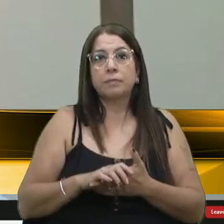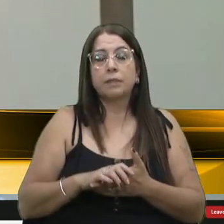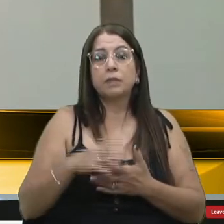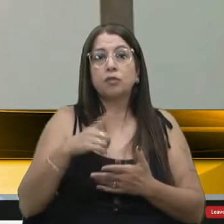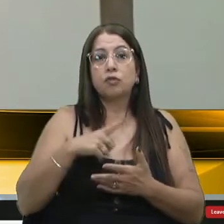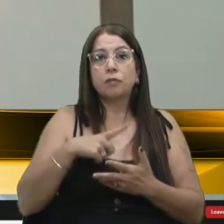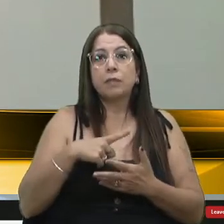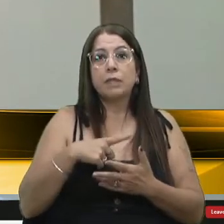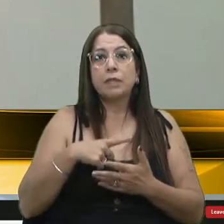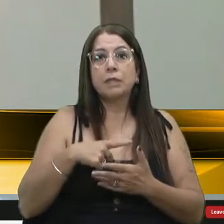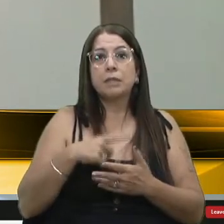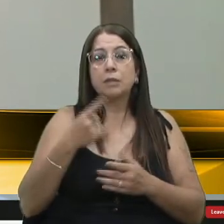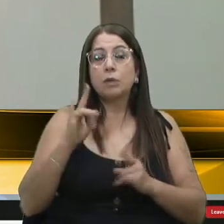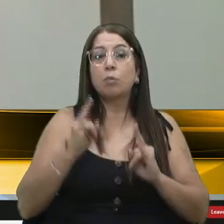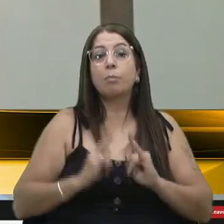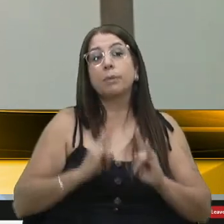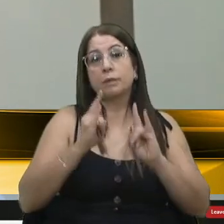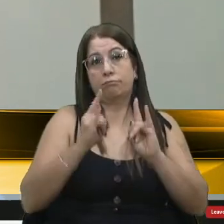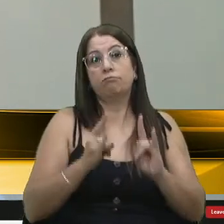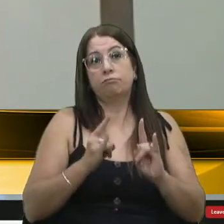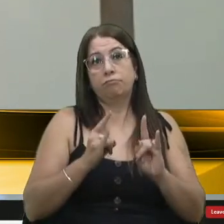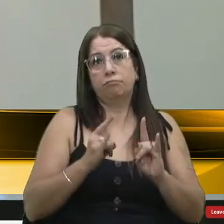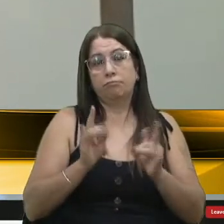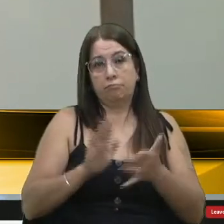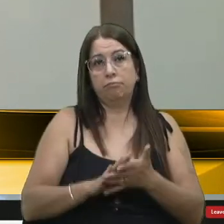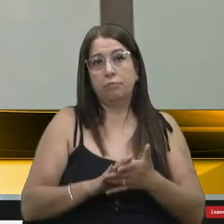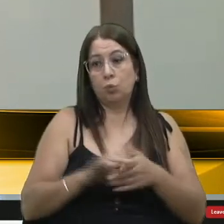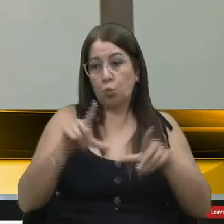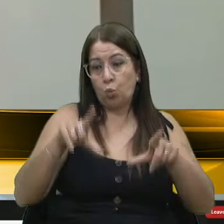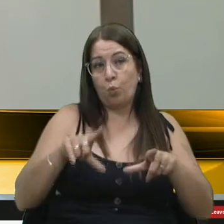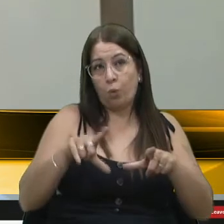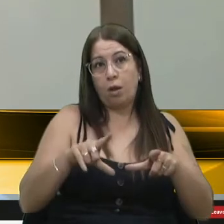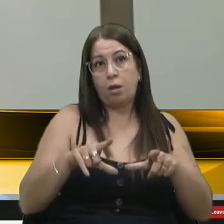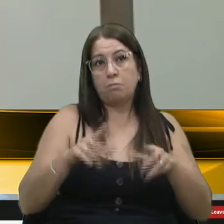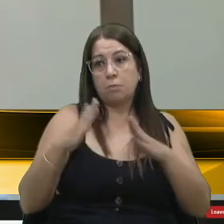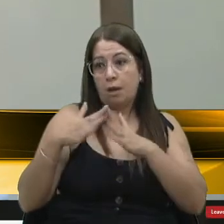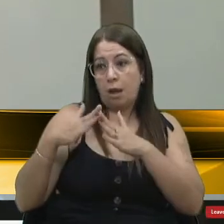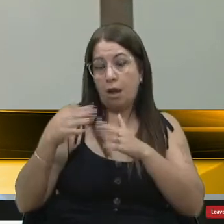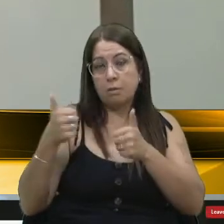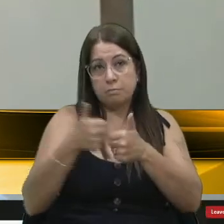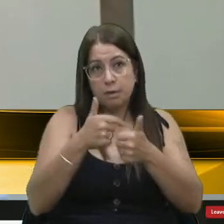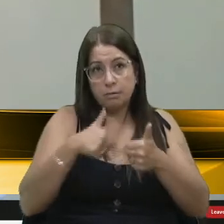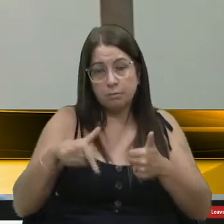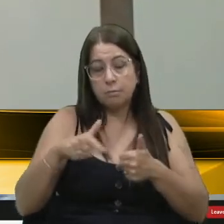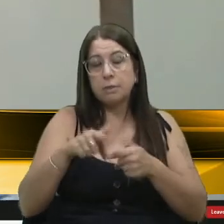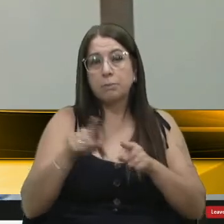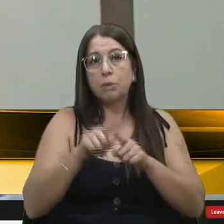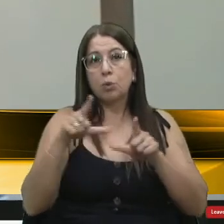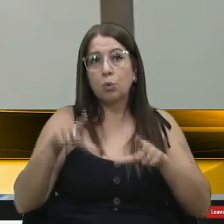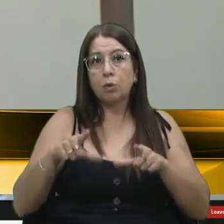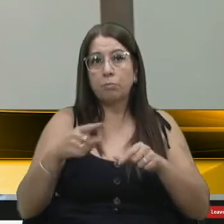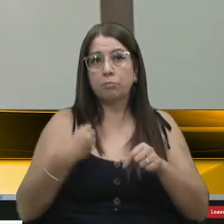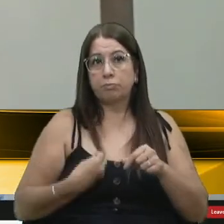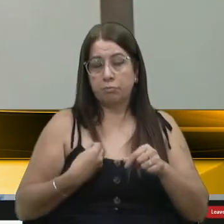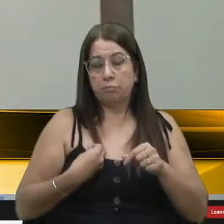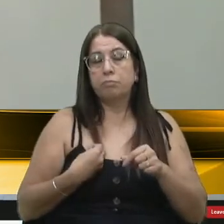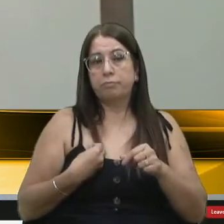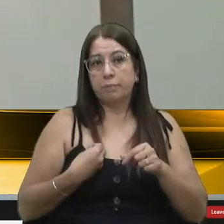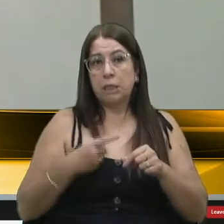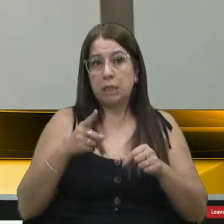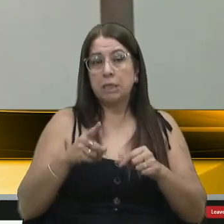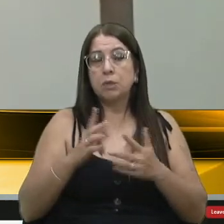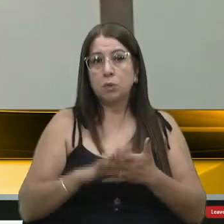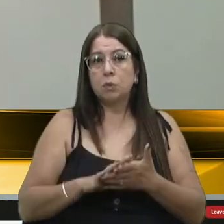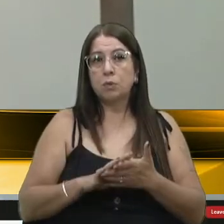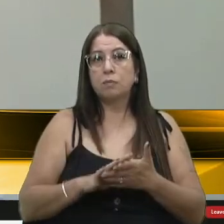tivessem o seu apartamento, né? Tivessem o seu local, tem casas também ali, o seu local pra viver e isso foi